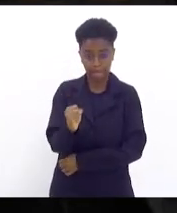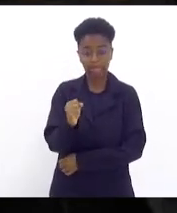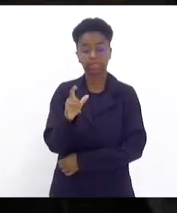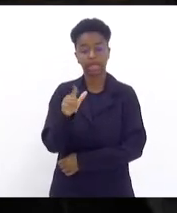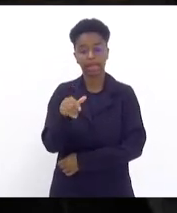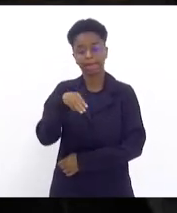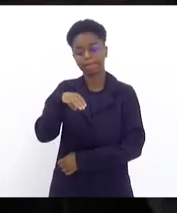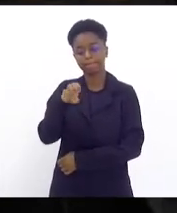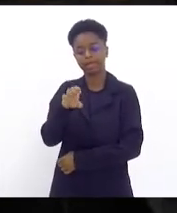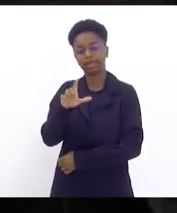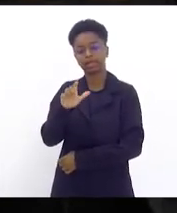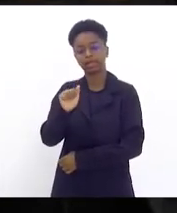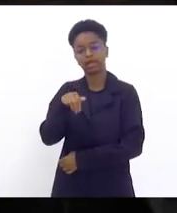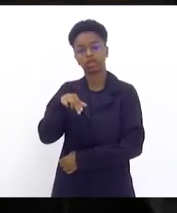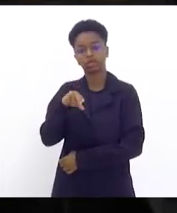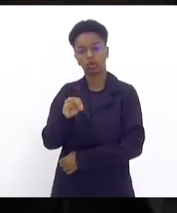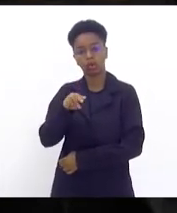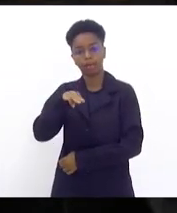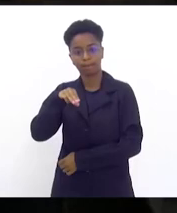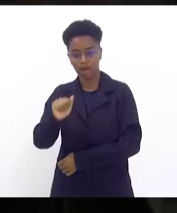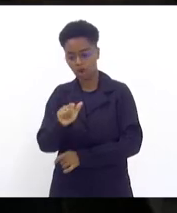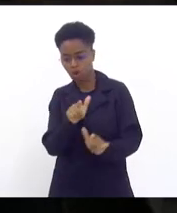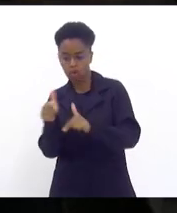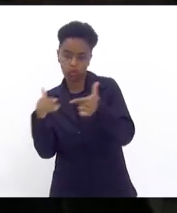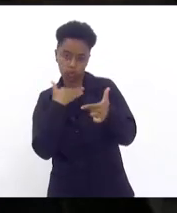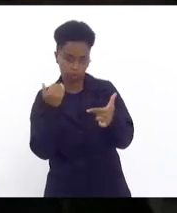o protetor solar